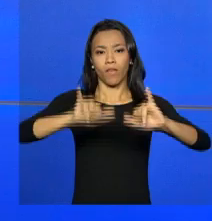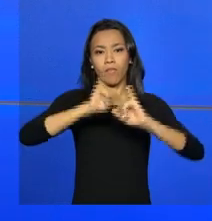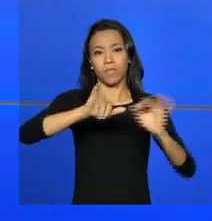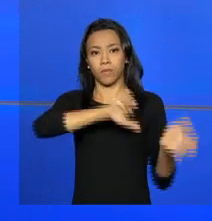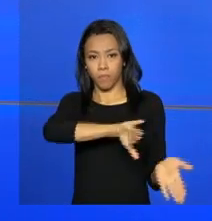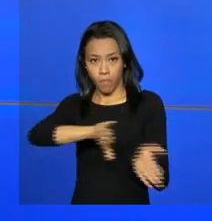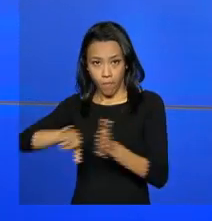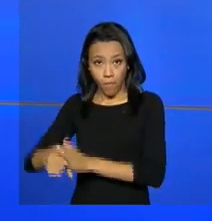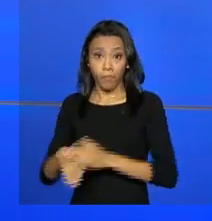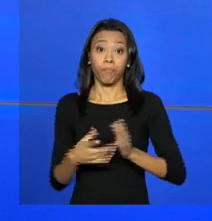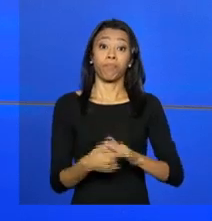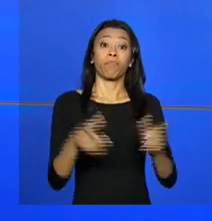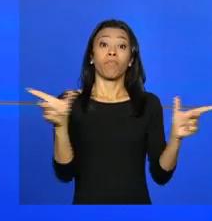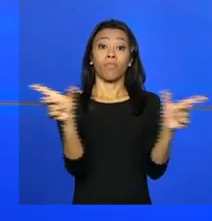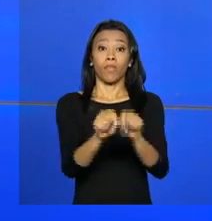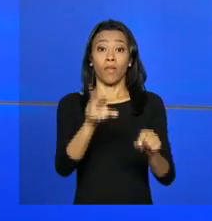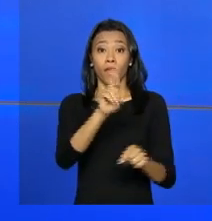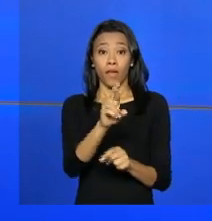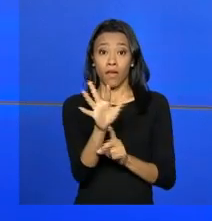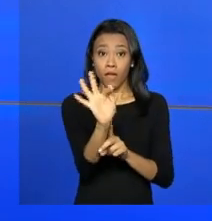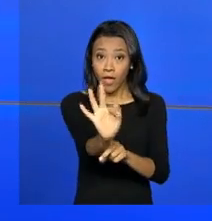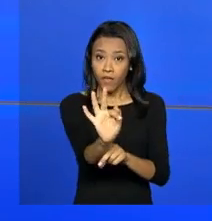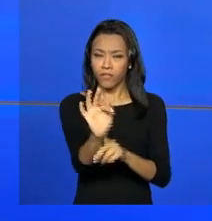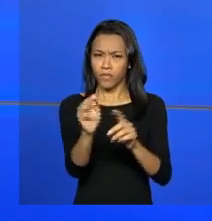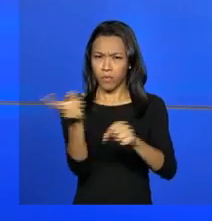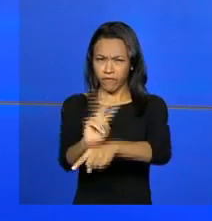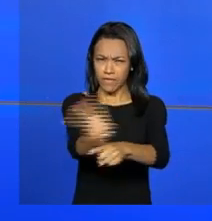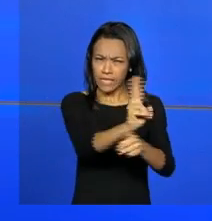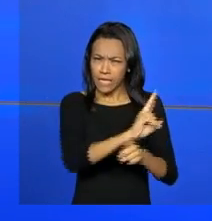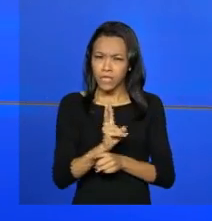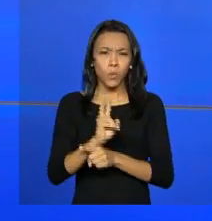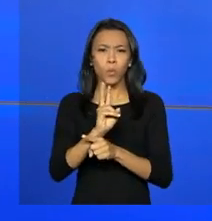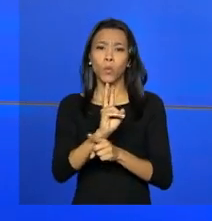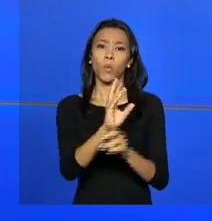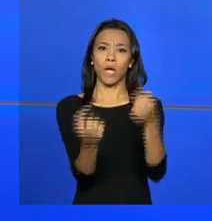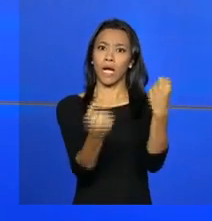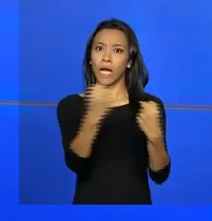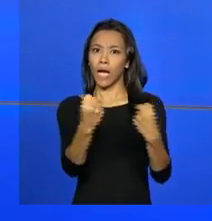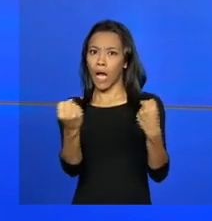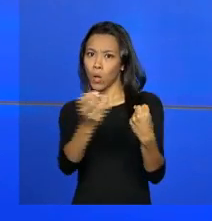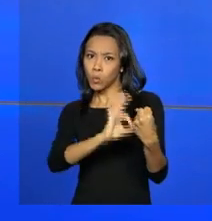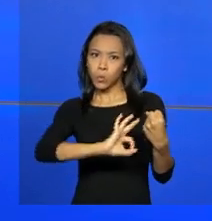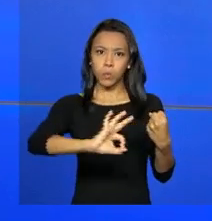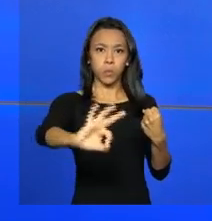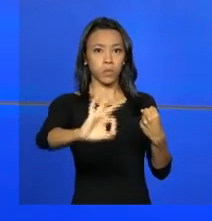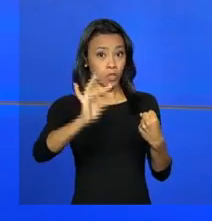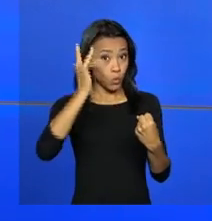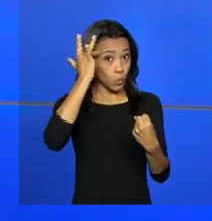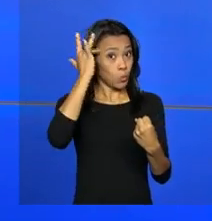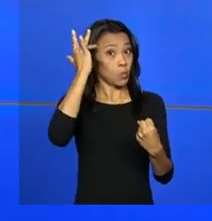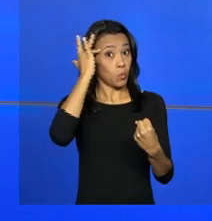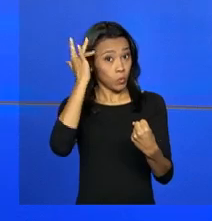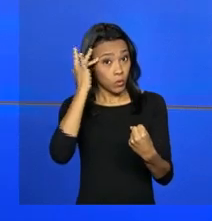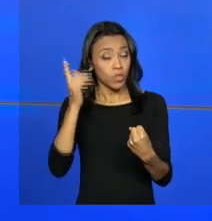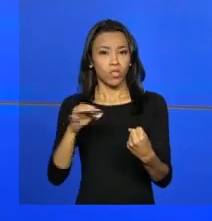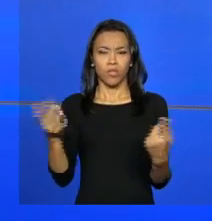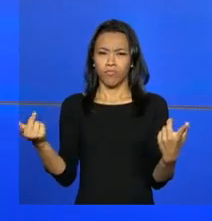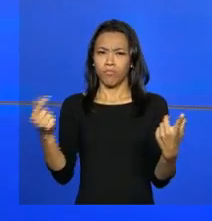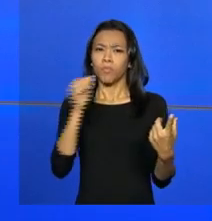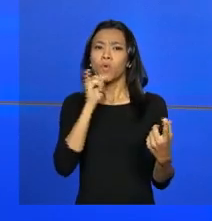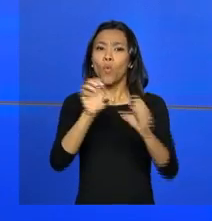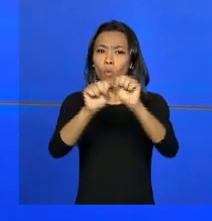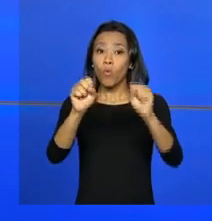A Receita Federal iniciou fiscalização com foco em carros de luxo. A partir de cruzamentos de dados feitos em um